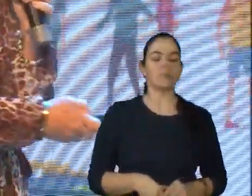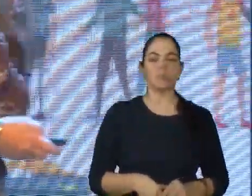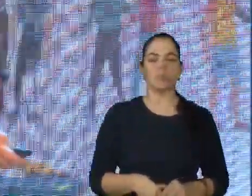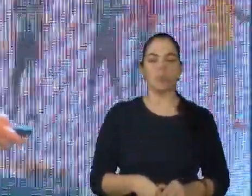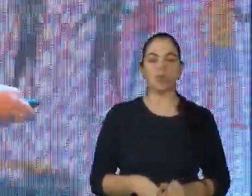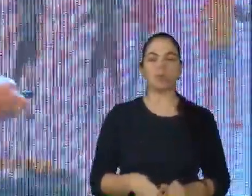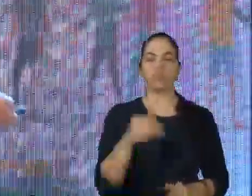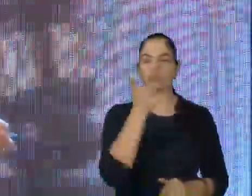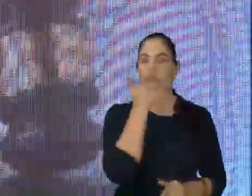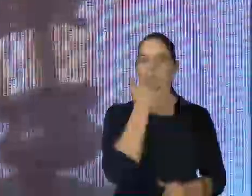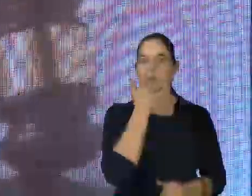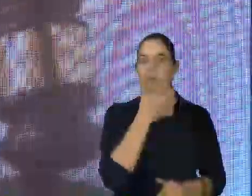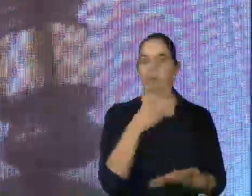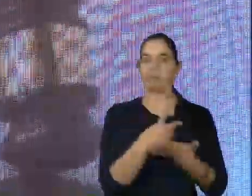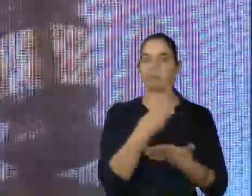Desculpa.